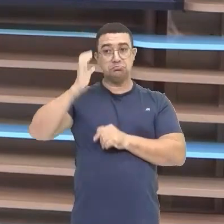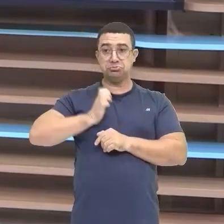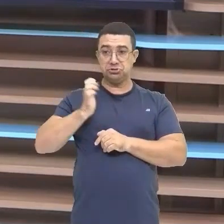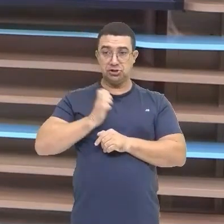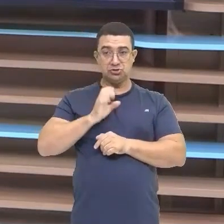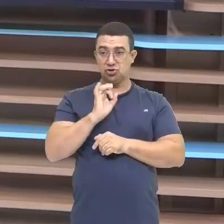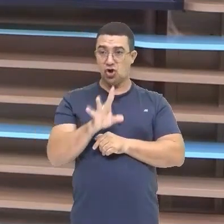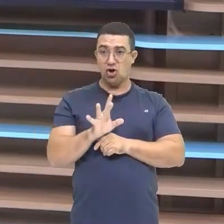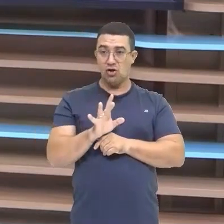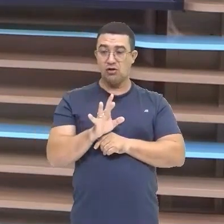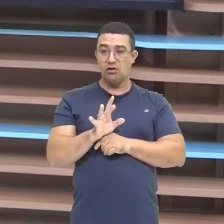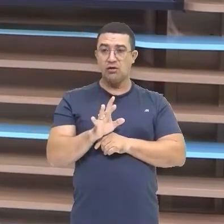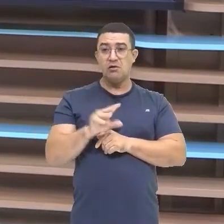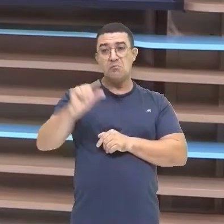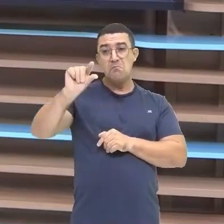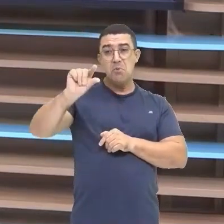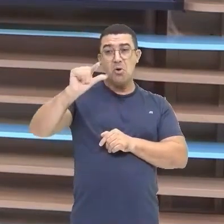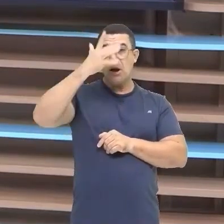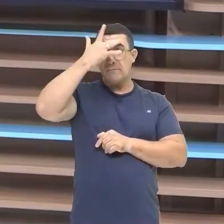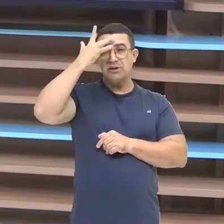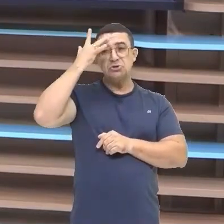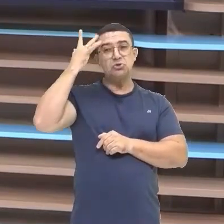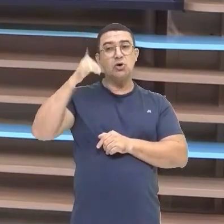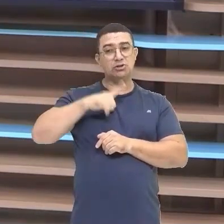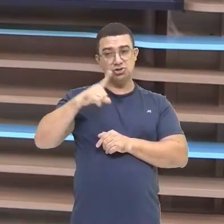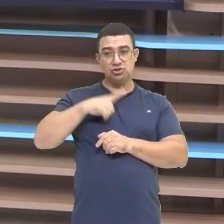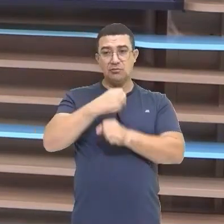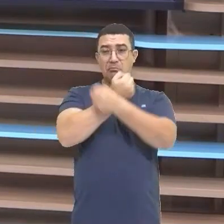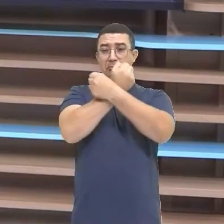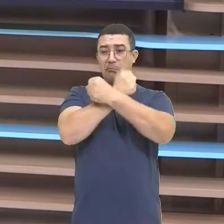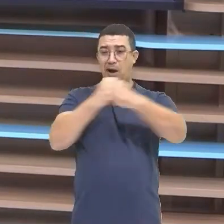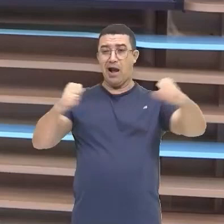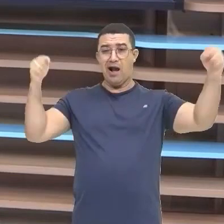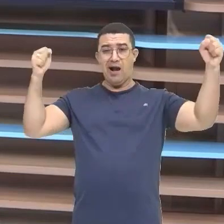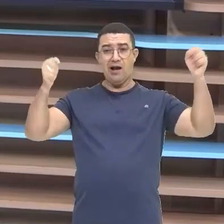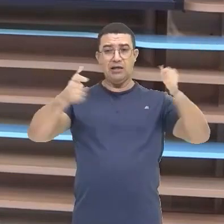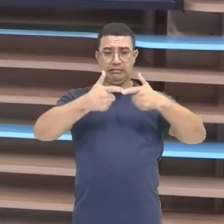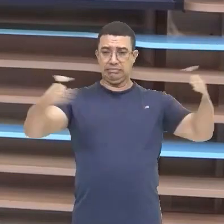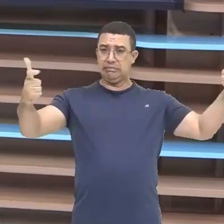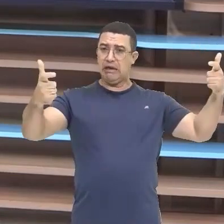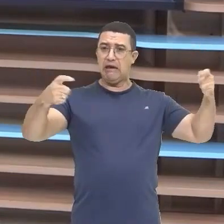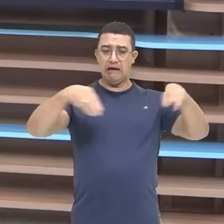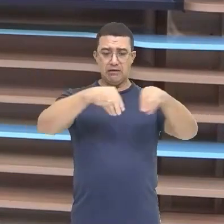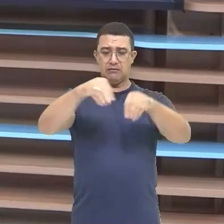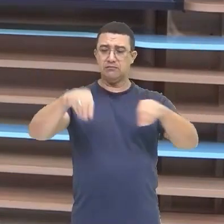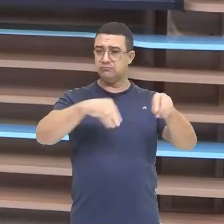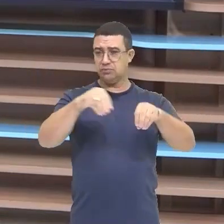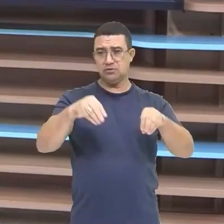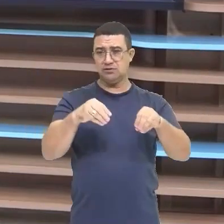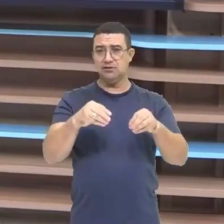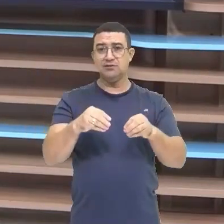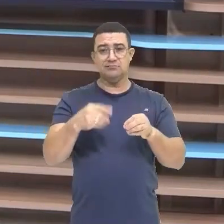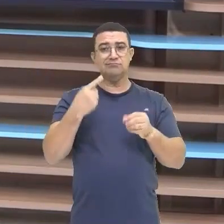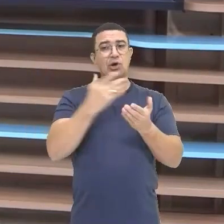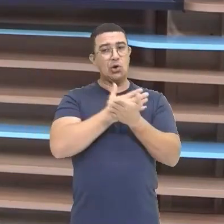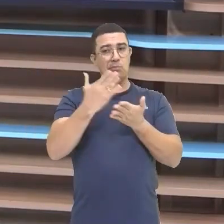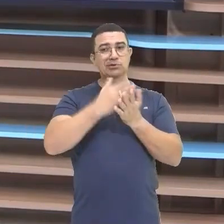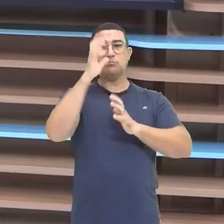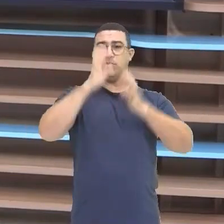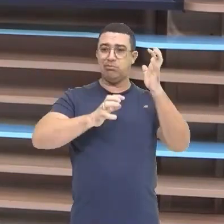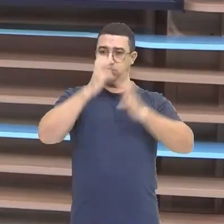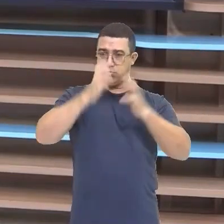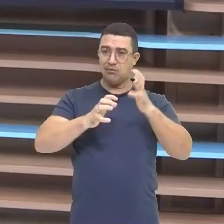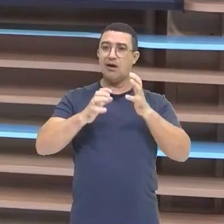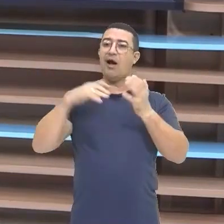Então a gente vai observar esse problema Esses conflitos relacionados à terra Se arrastando